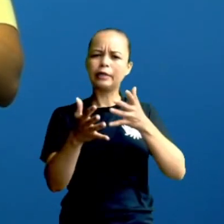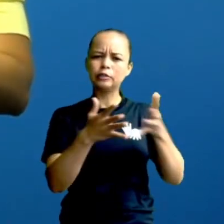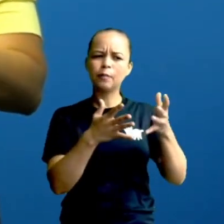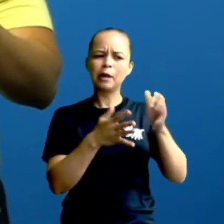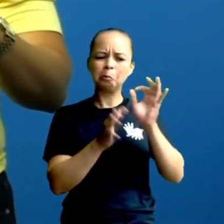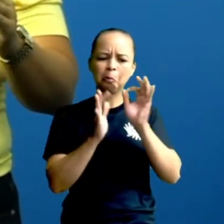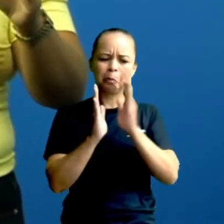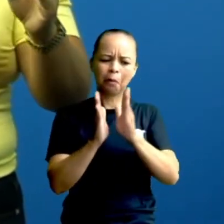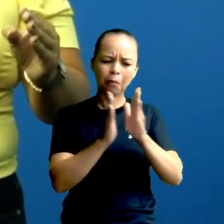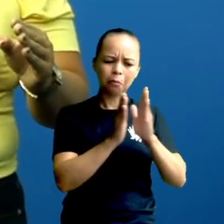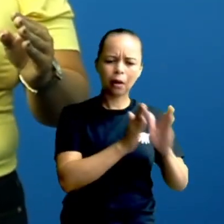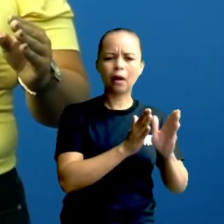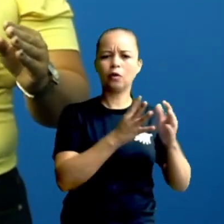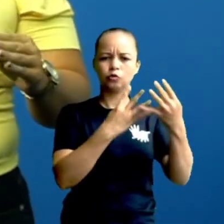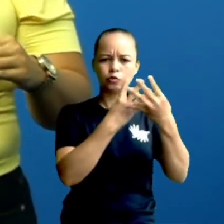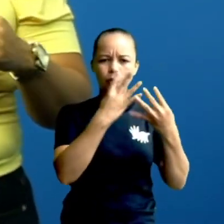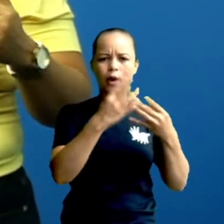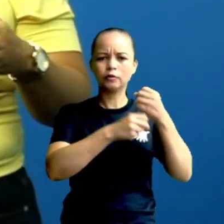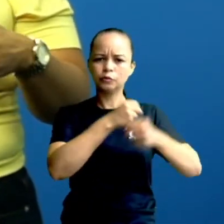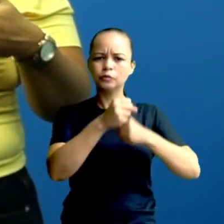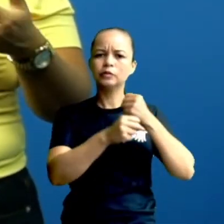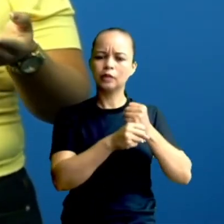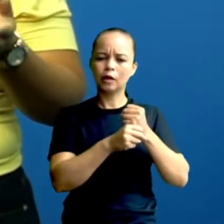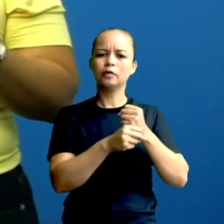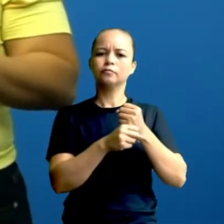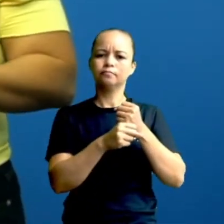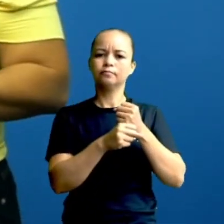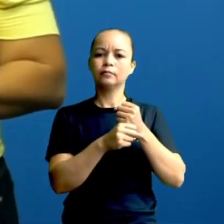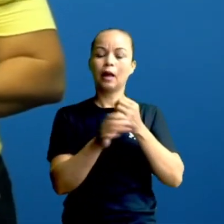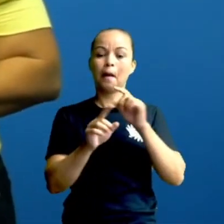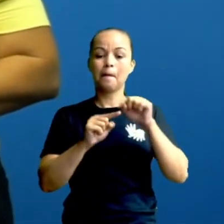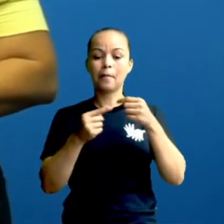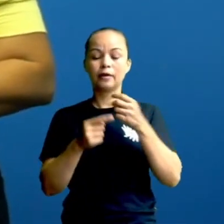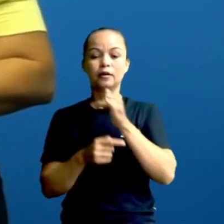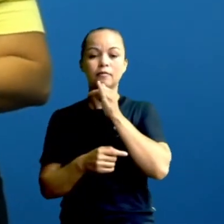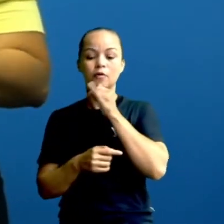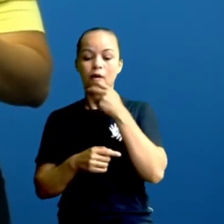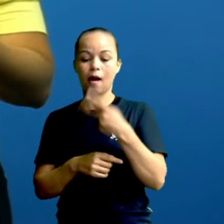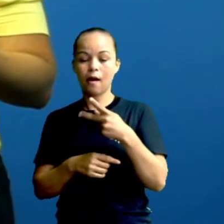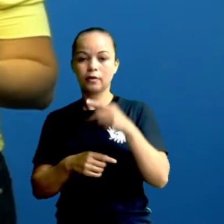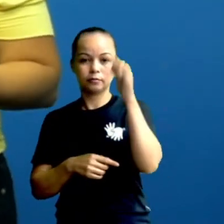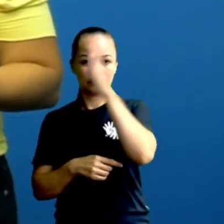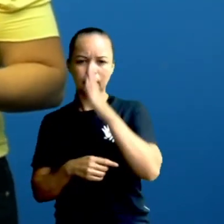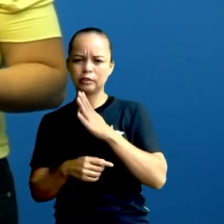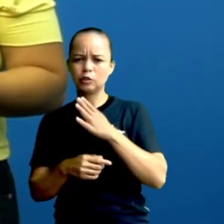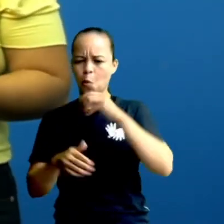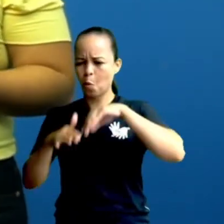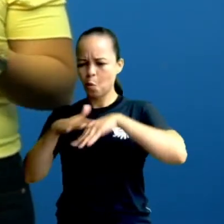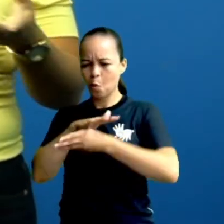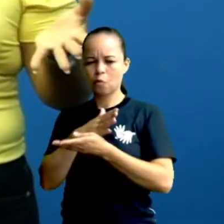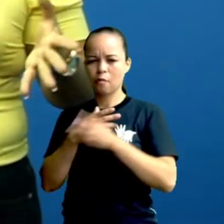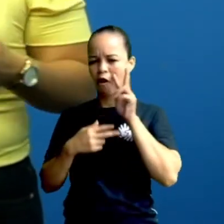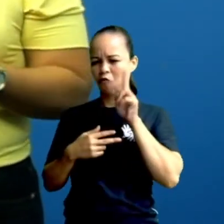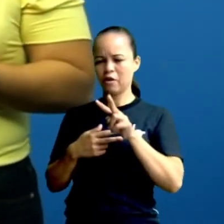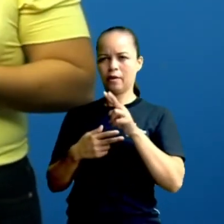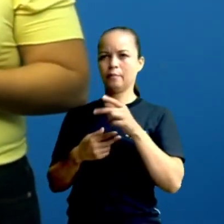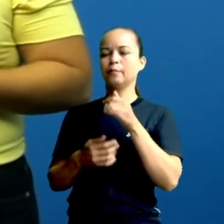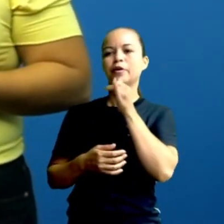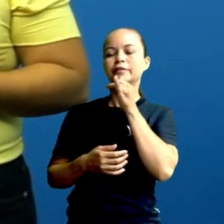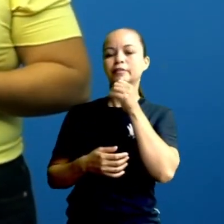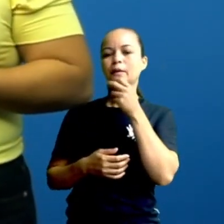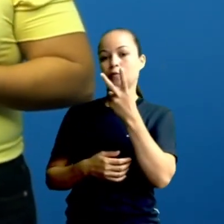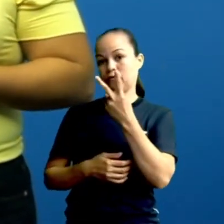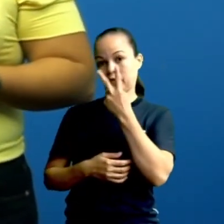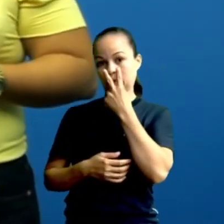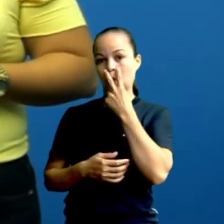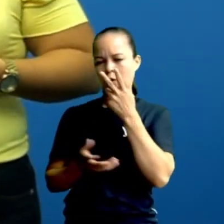Primavera, verão, outono e inverno. Mas, em alguns lugares, como por exemplo, aqui no Brasil, a gente não costuma ver... Aqui em Vitória de Santo